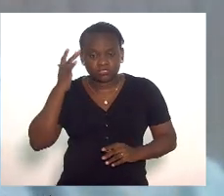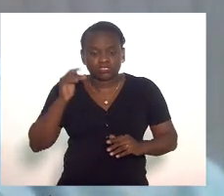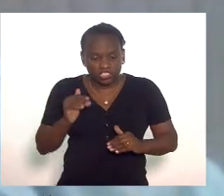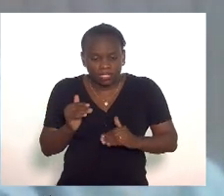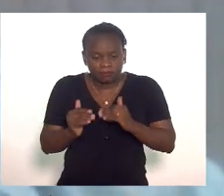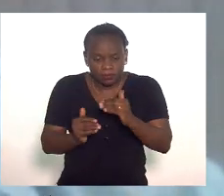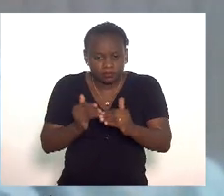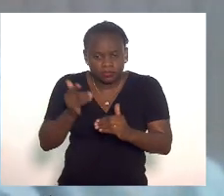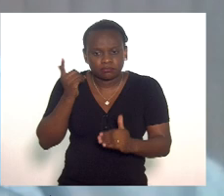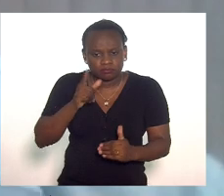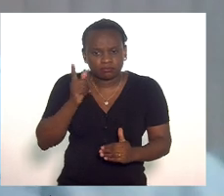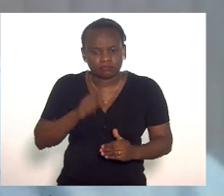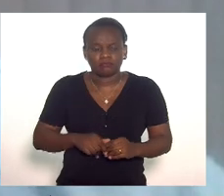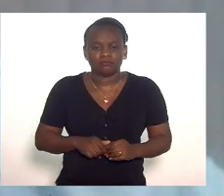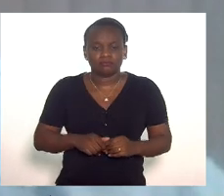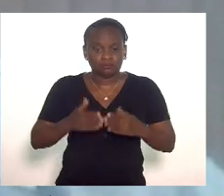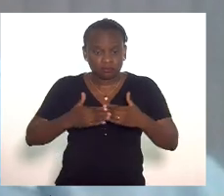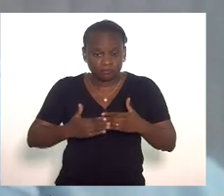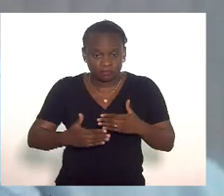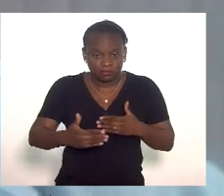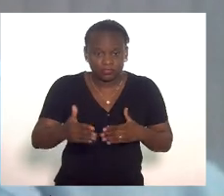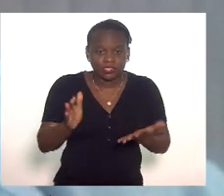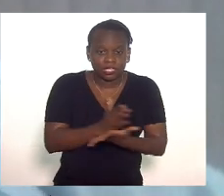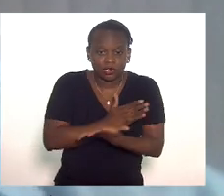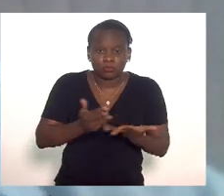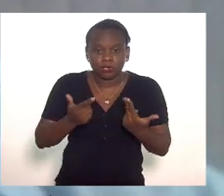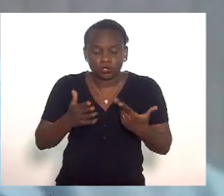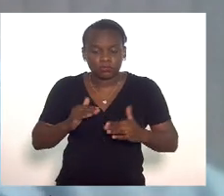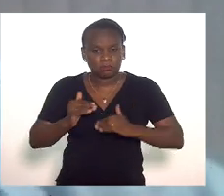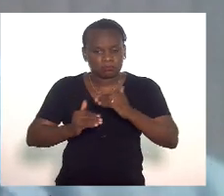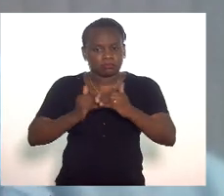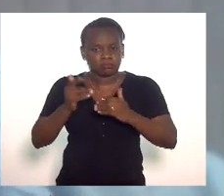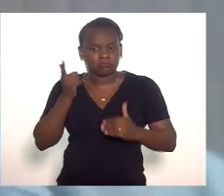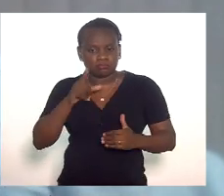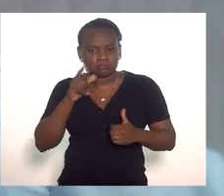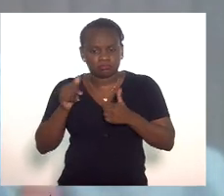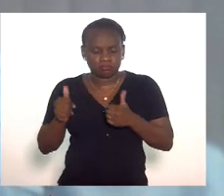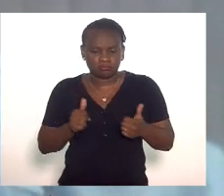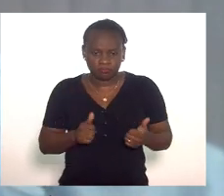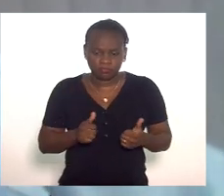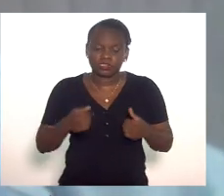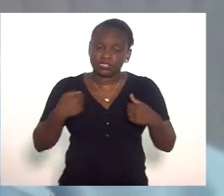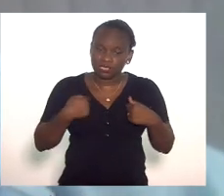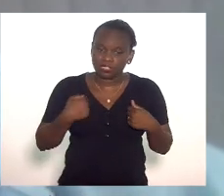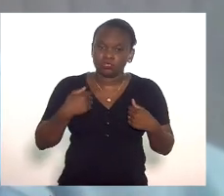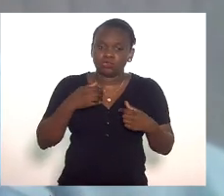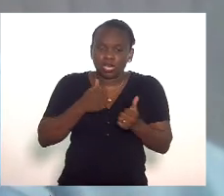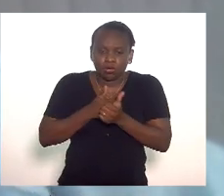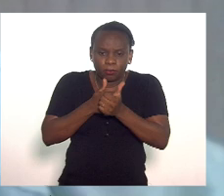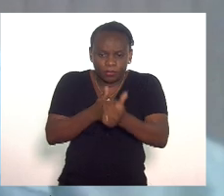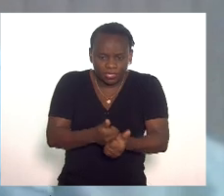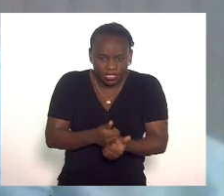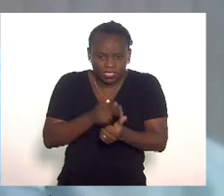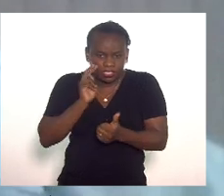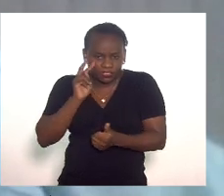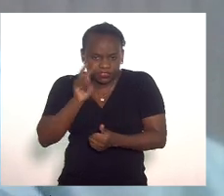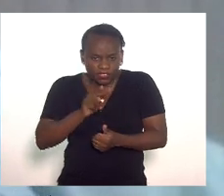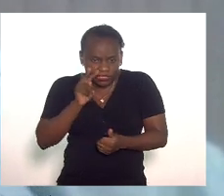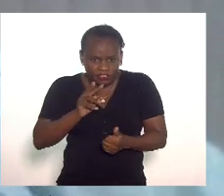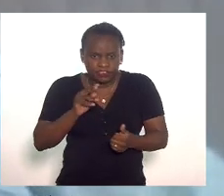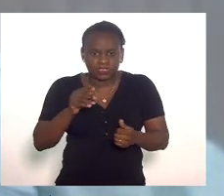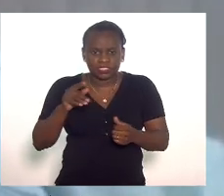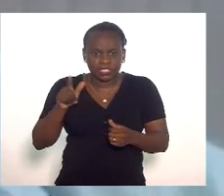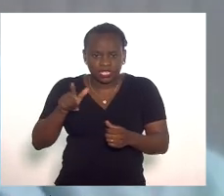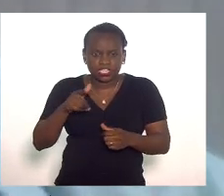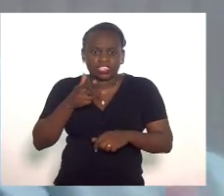frente a partir do momento que algumas coisas se avançou eu particularmente acompanhei aqui o desdobramento da